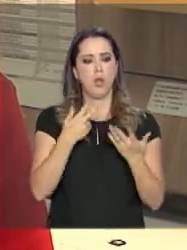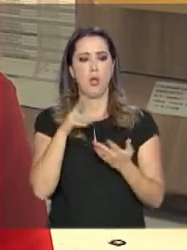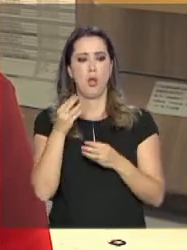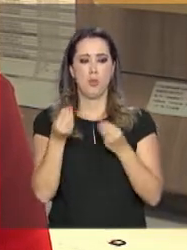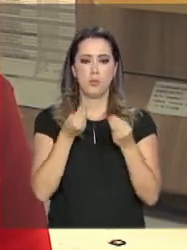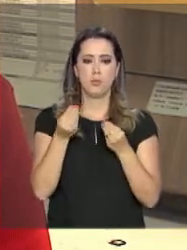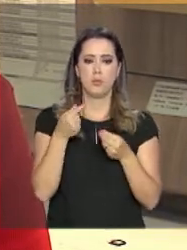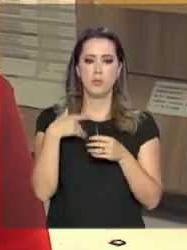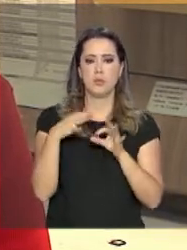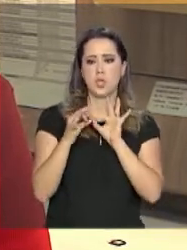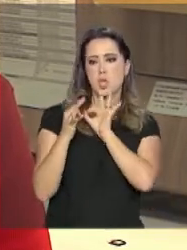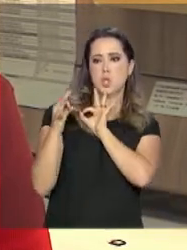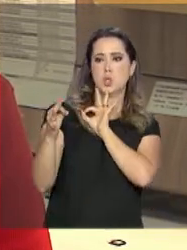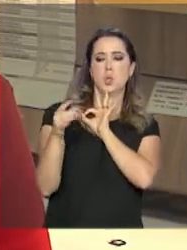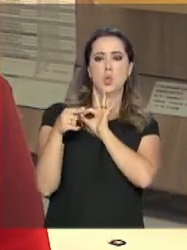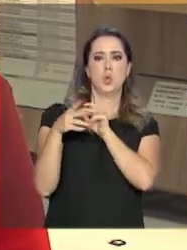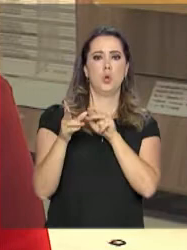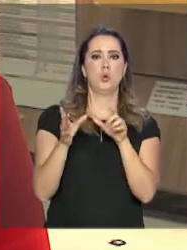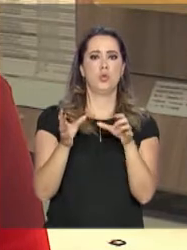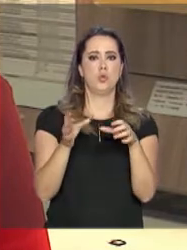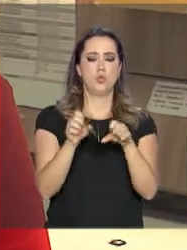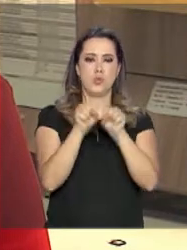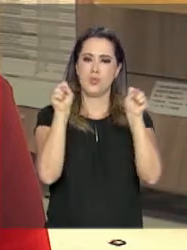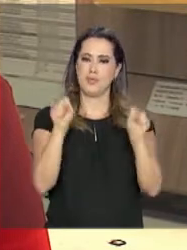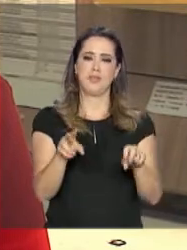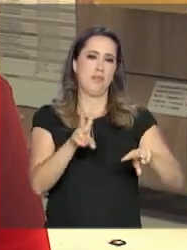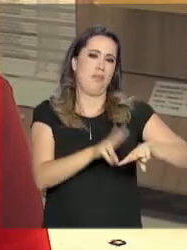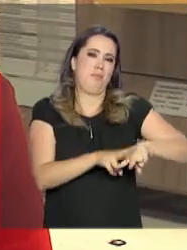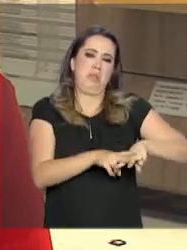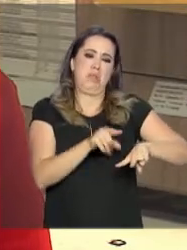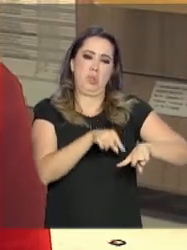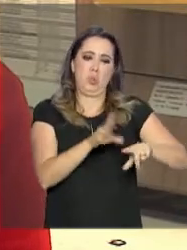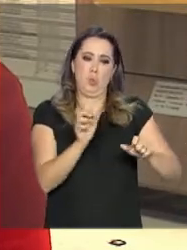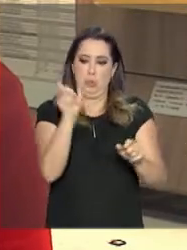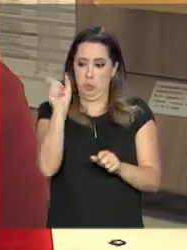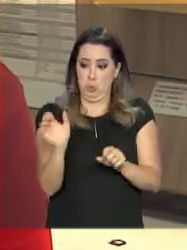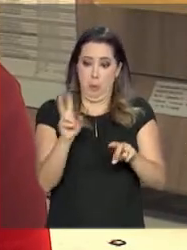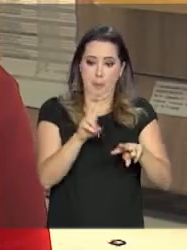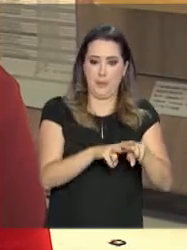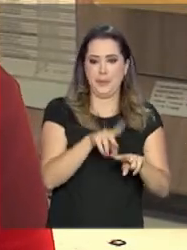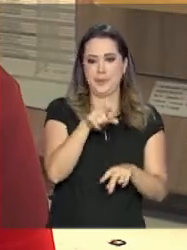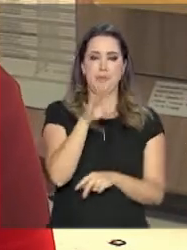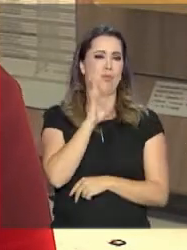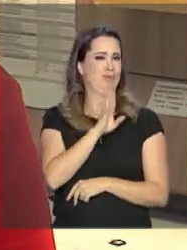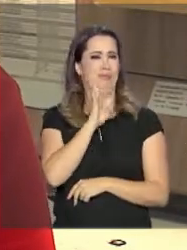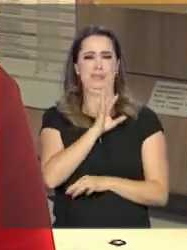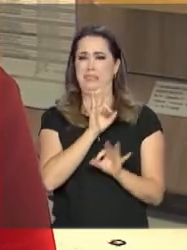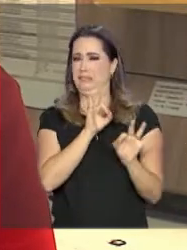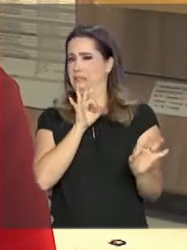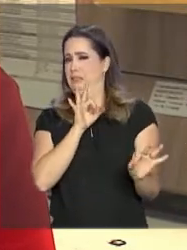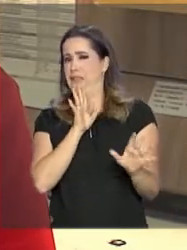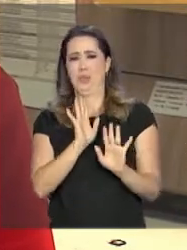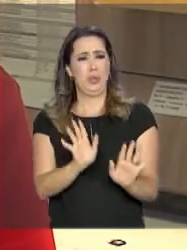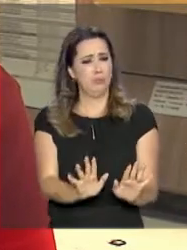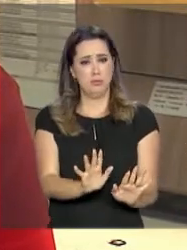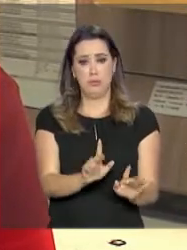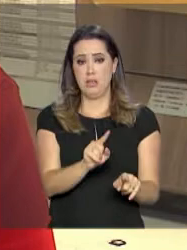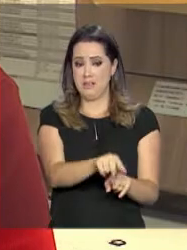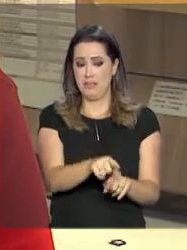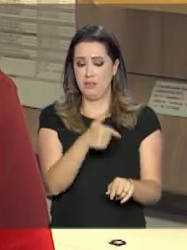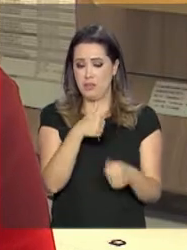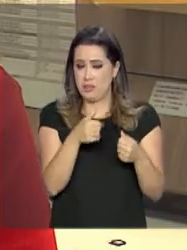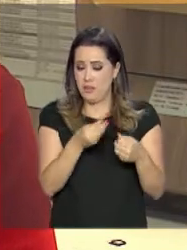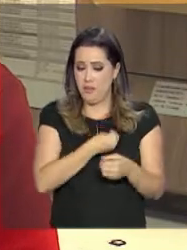Nem de longe o sistema prisional é um lugar legal. Você está ali